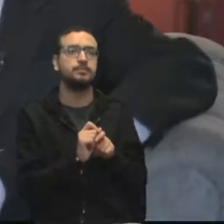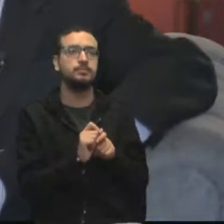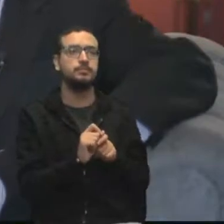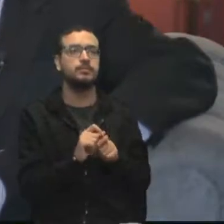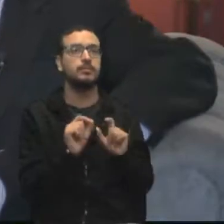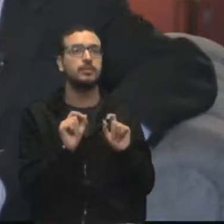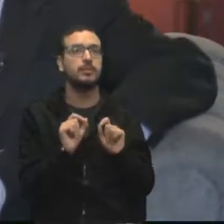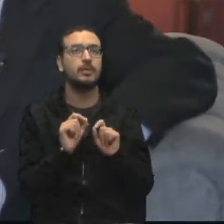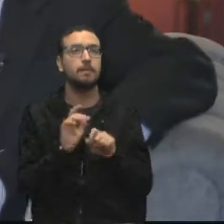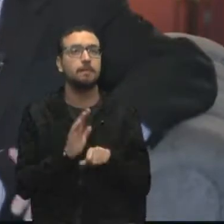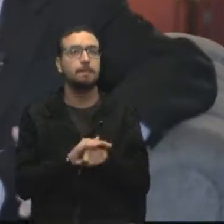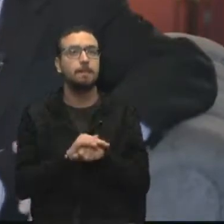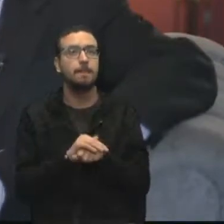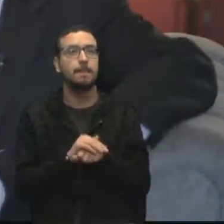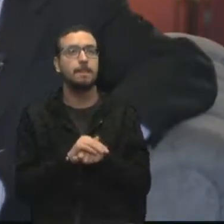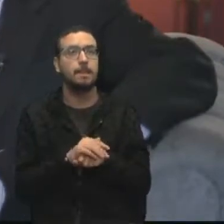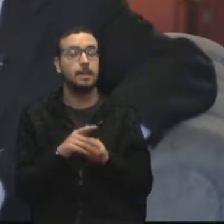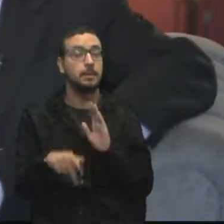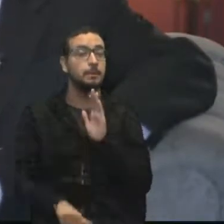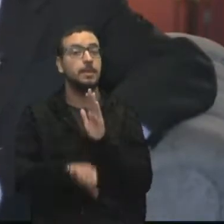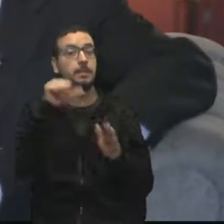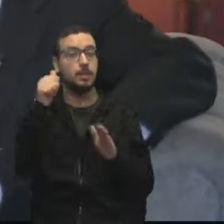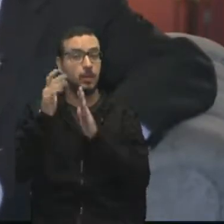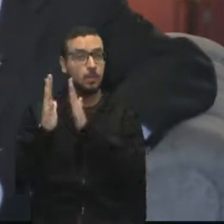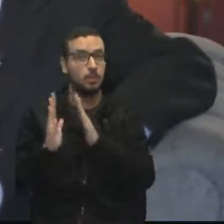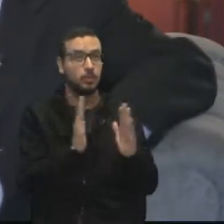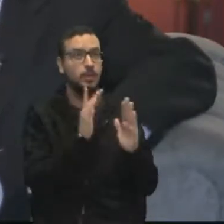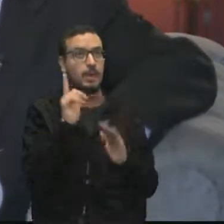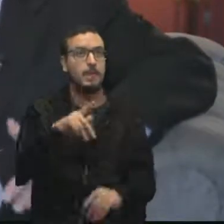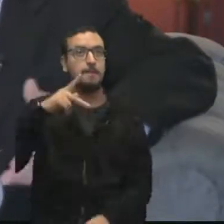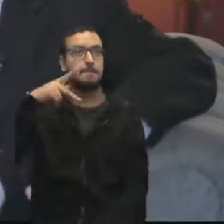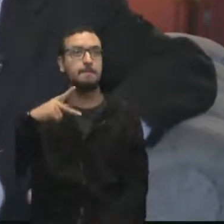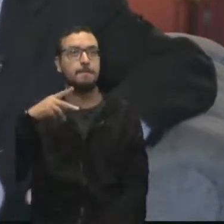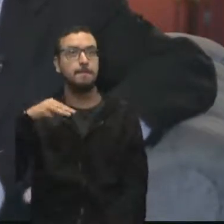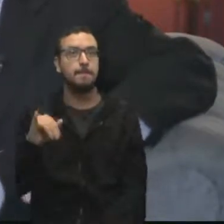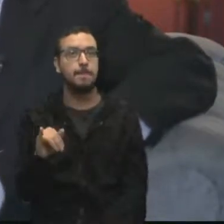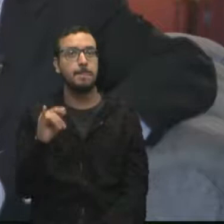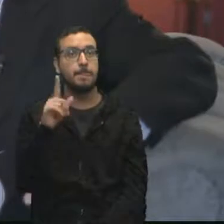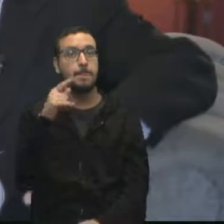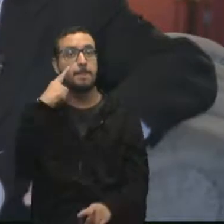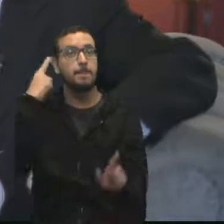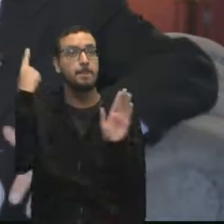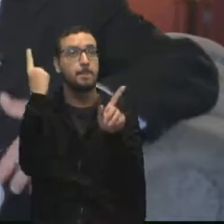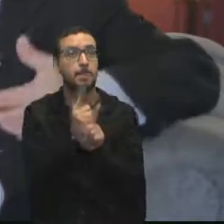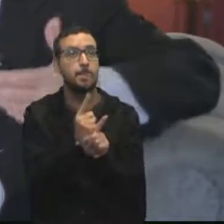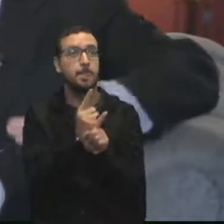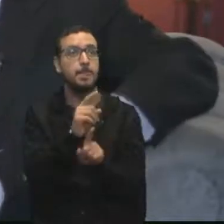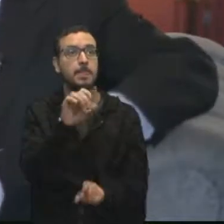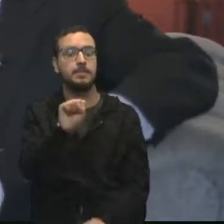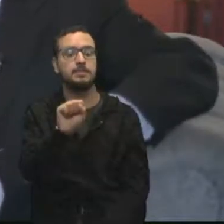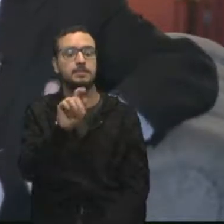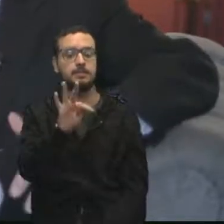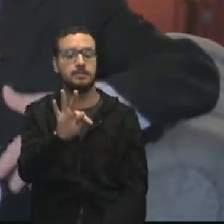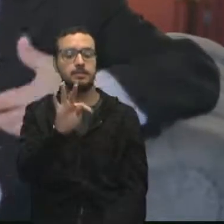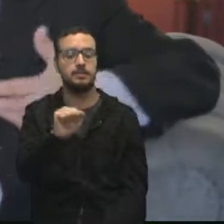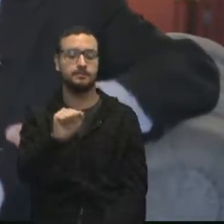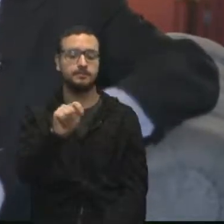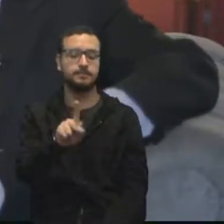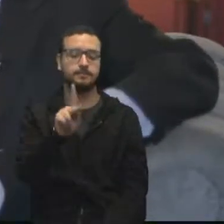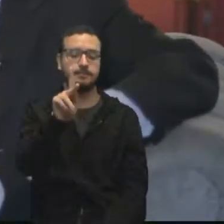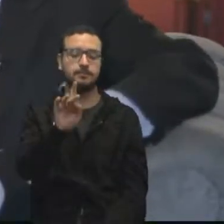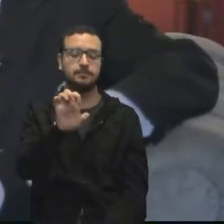PMI definiu um dos primeiros processos de gestão de projetos como sendo a identificação dos stakeholders. Então acho que tem que partir daí,